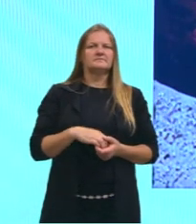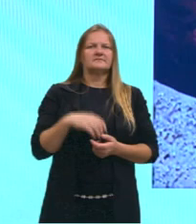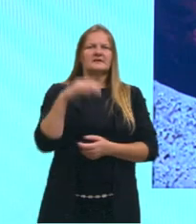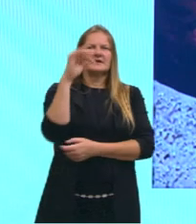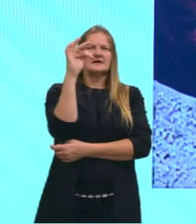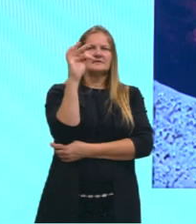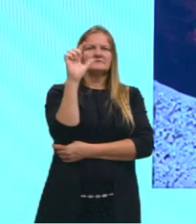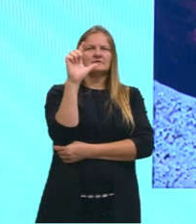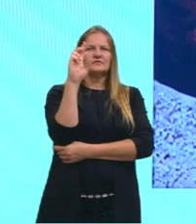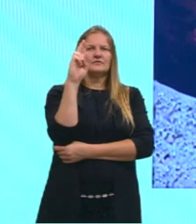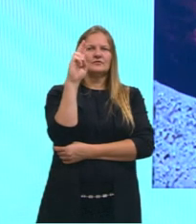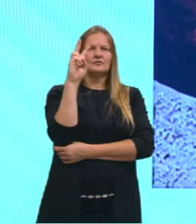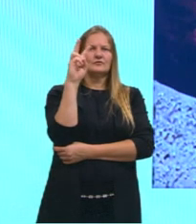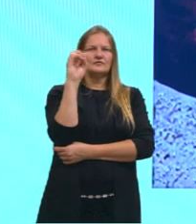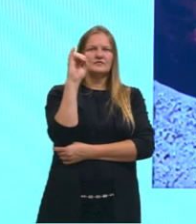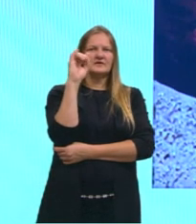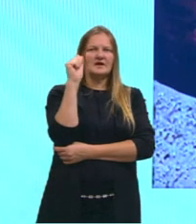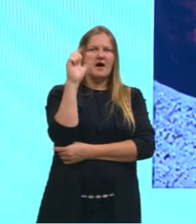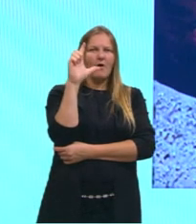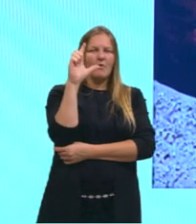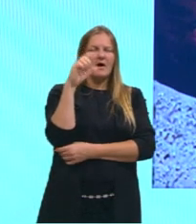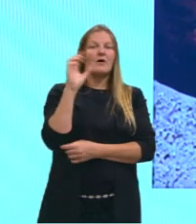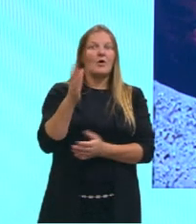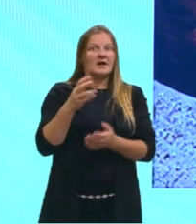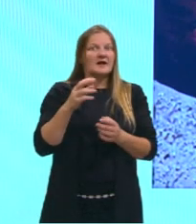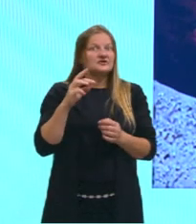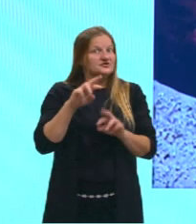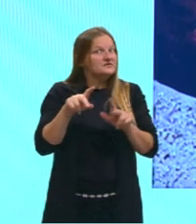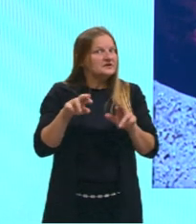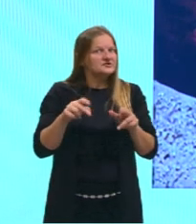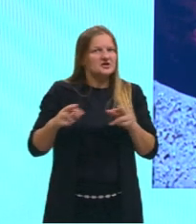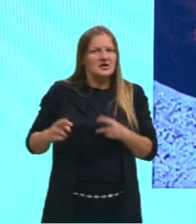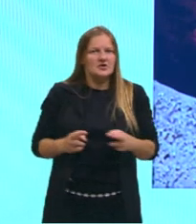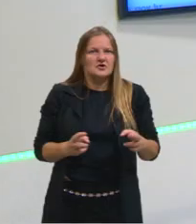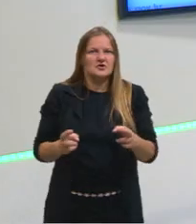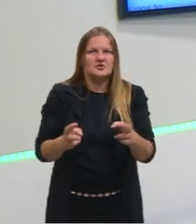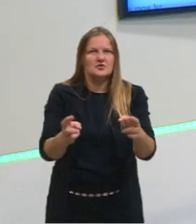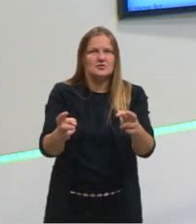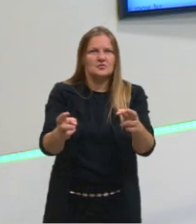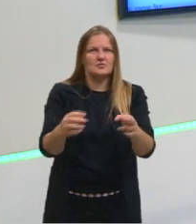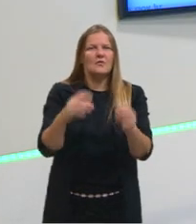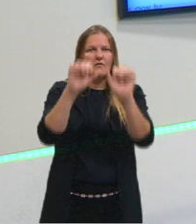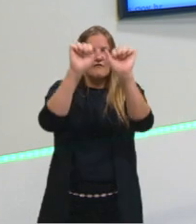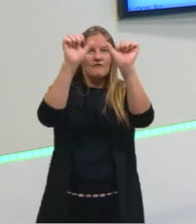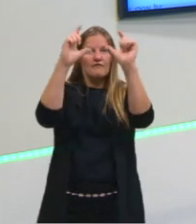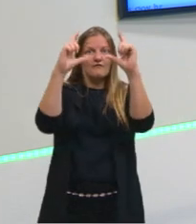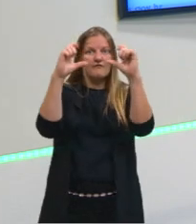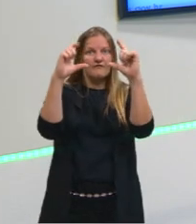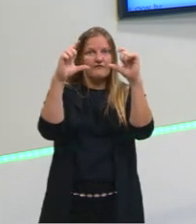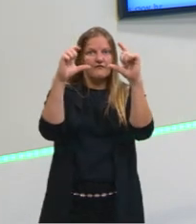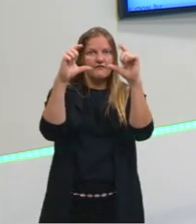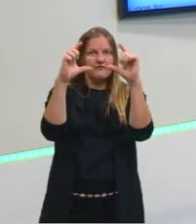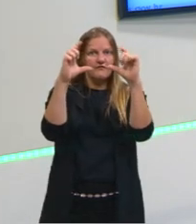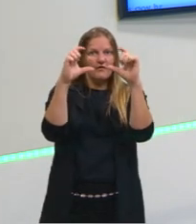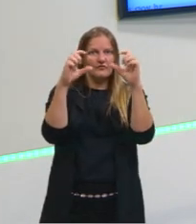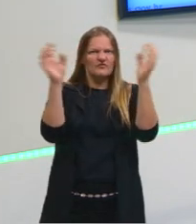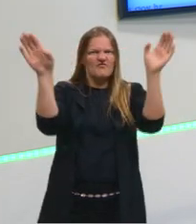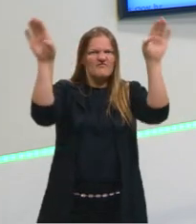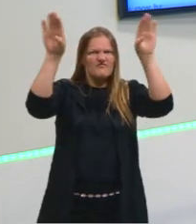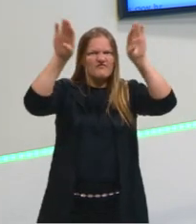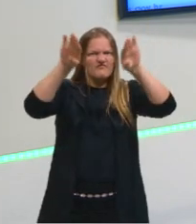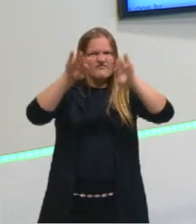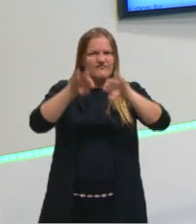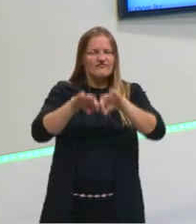né? Que é causado pelos rios. Agora vai mostrar pra vocês uma outra imagem aqui, né? O Grand Canyon dos Estados Unidos,